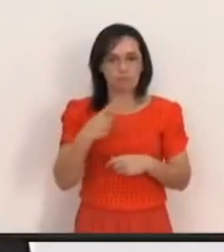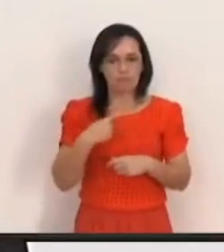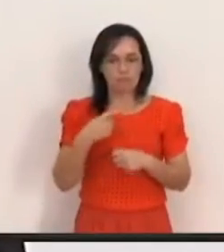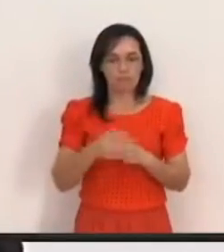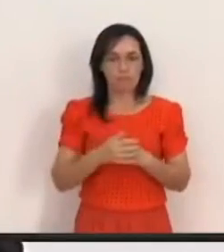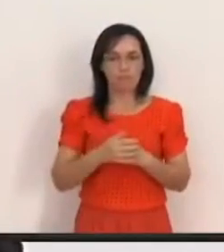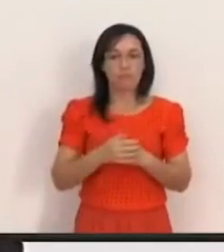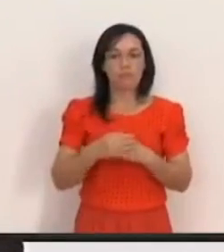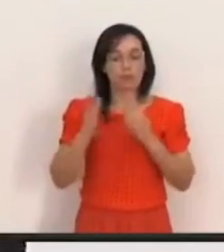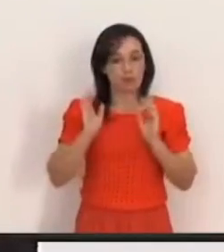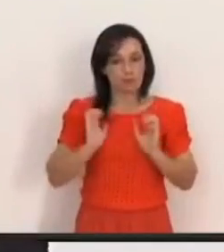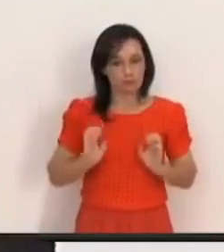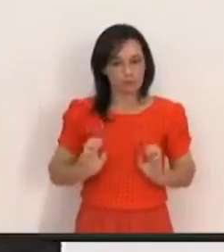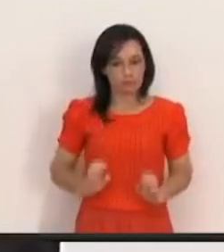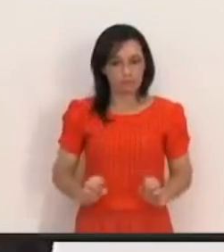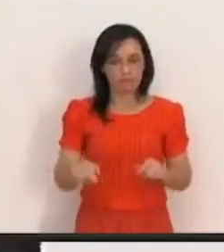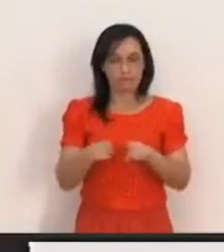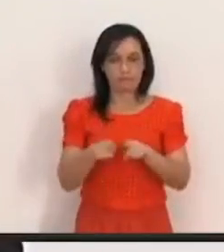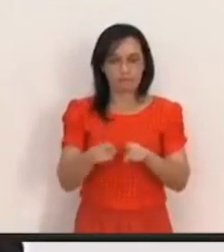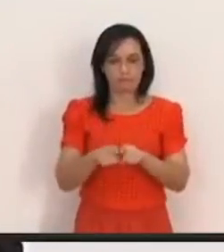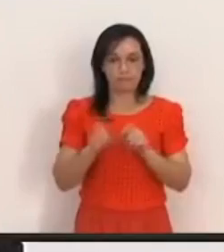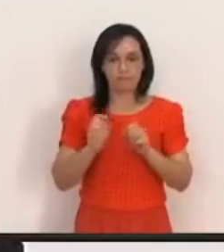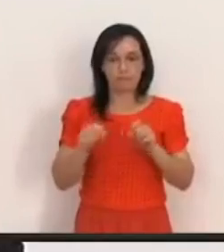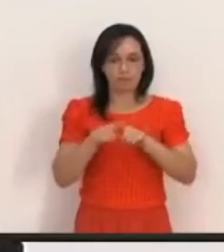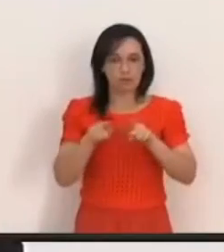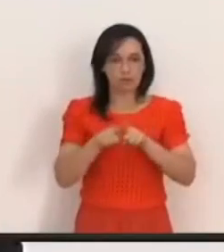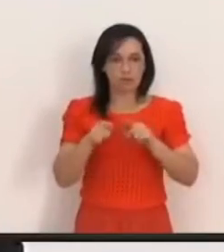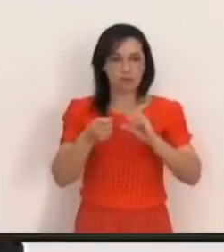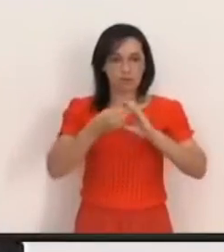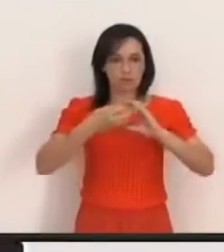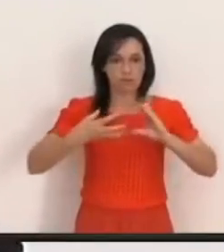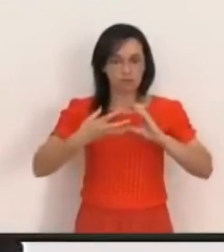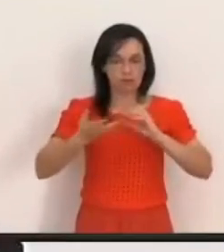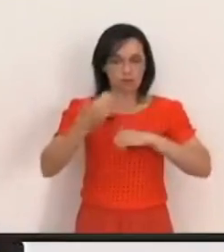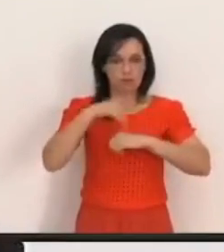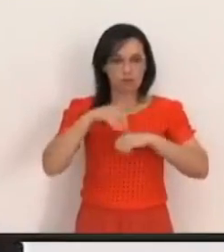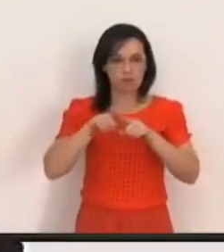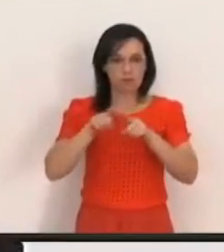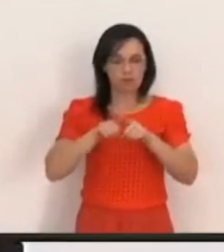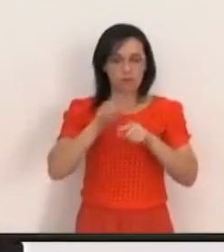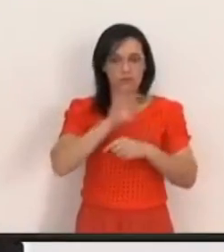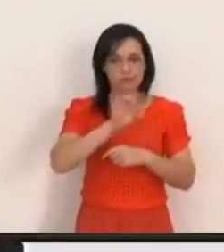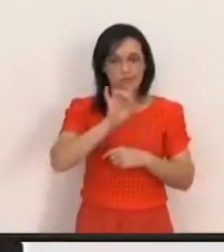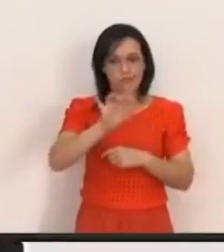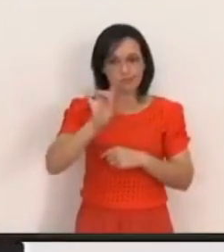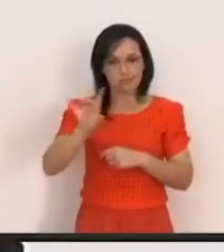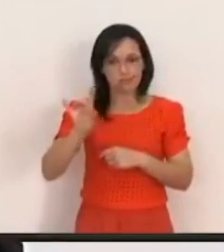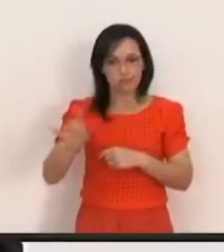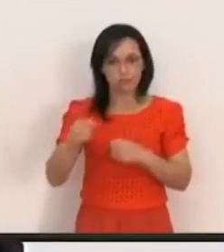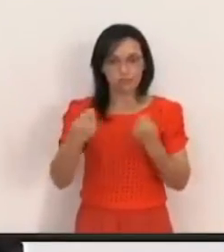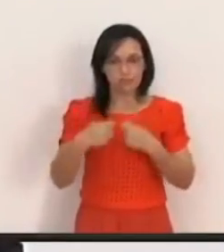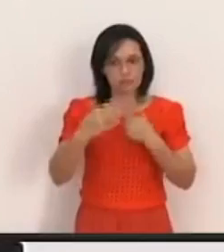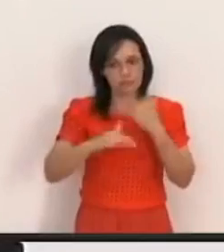qualificações morais Vai falar sobre qualificações do caráter Sobre várias atitudes que o pastor precisa